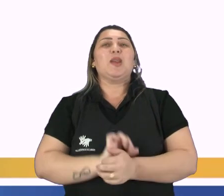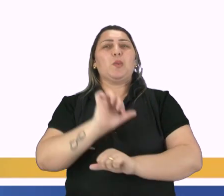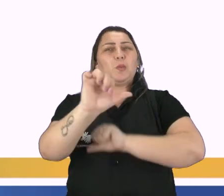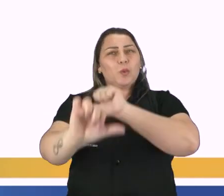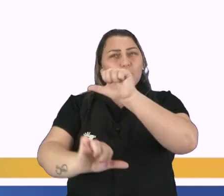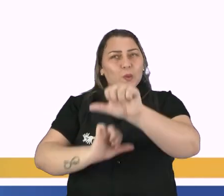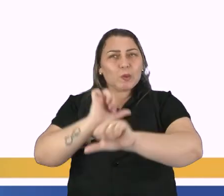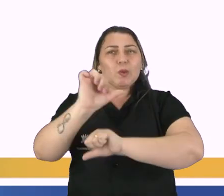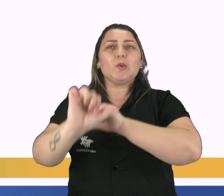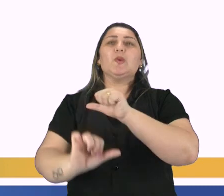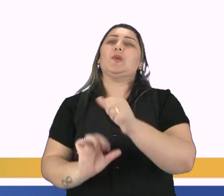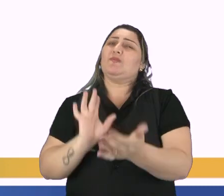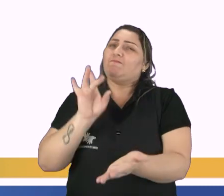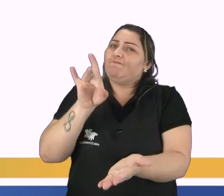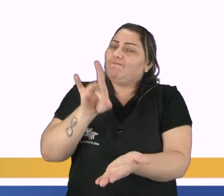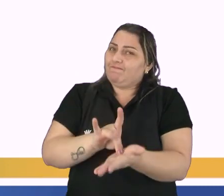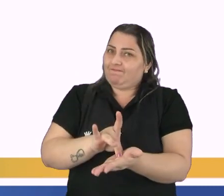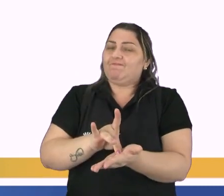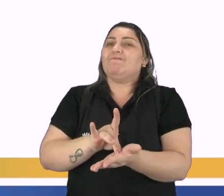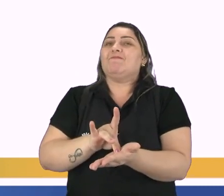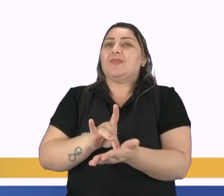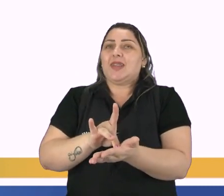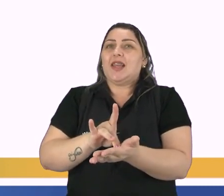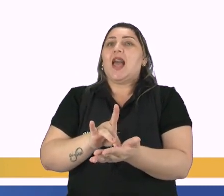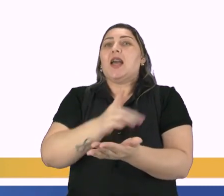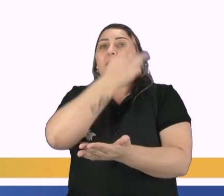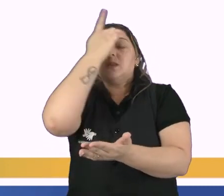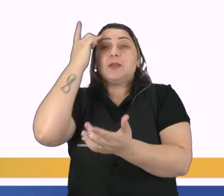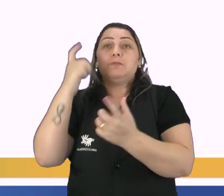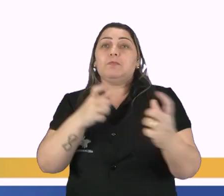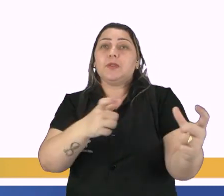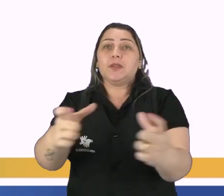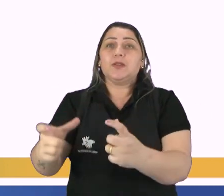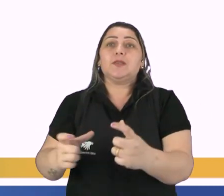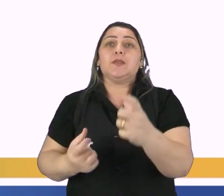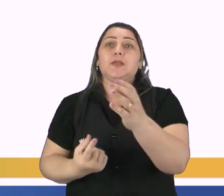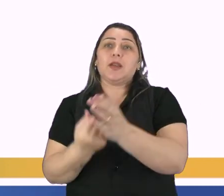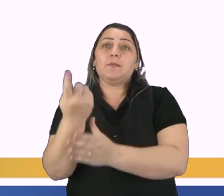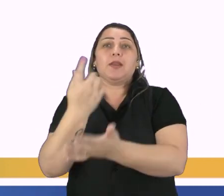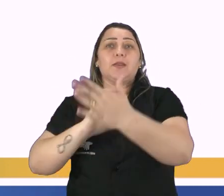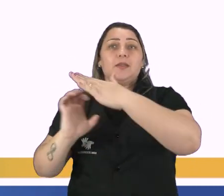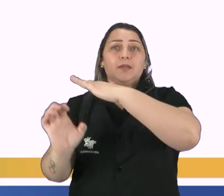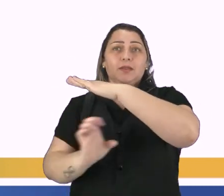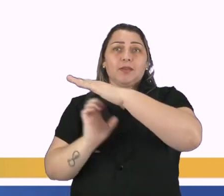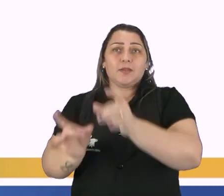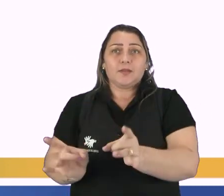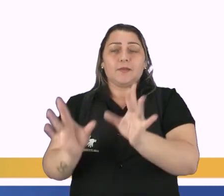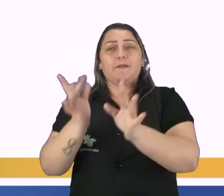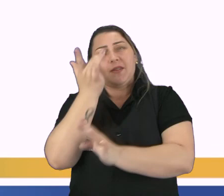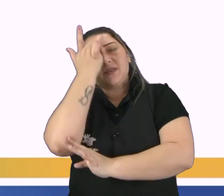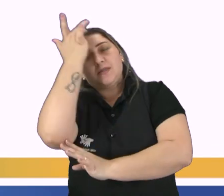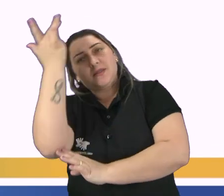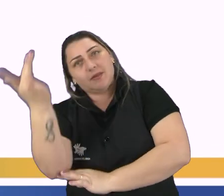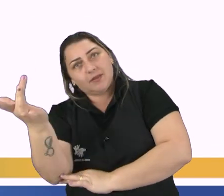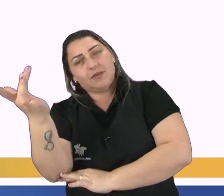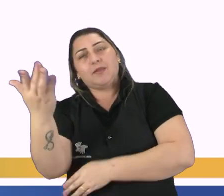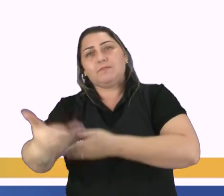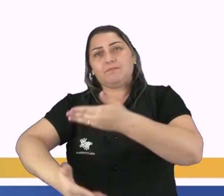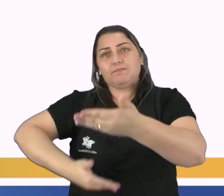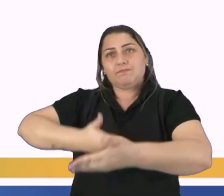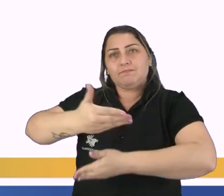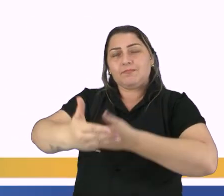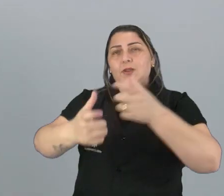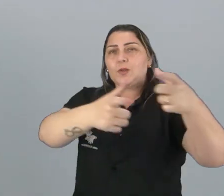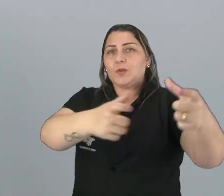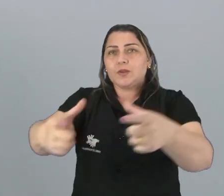Alterou significativamente a circulação de pessoas, capitais e mercadorias, bem como facilitou a relação entre